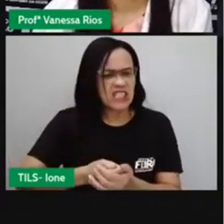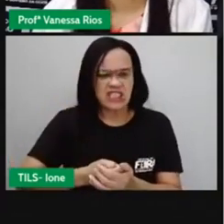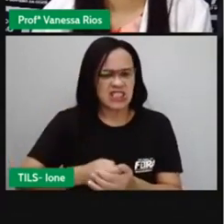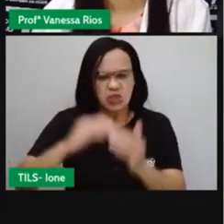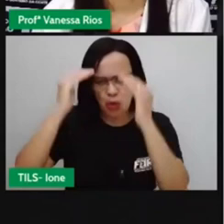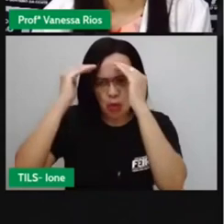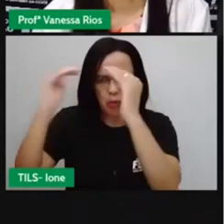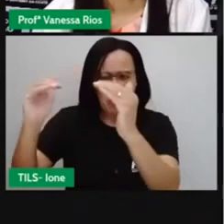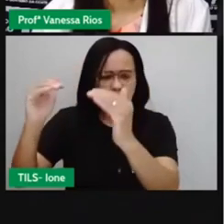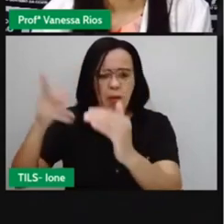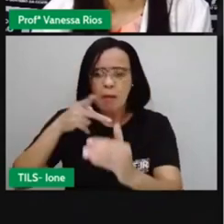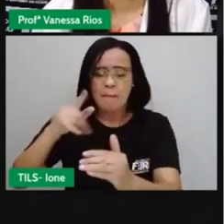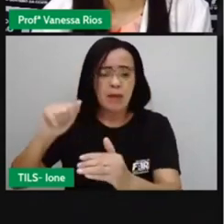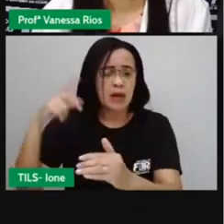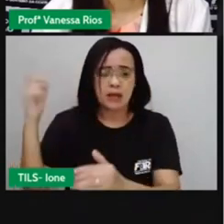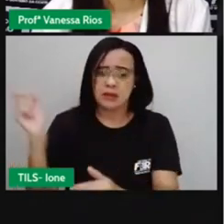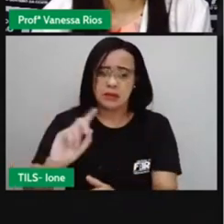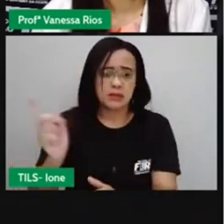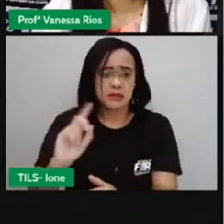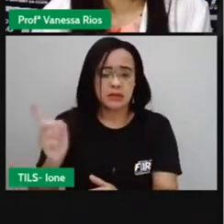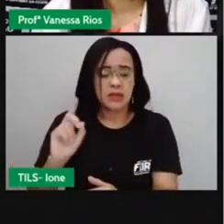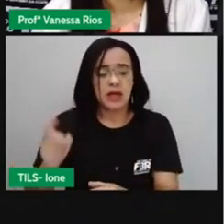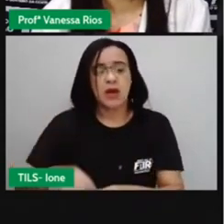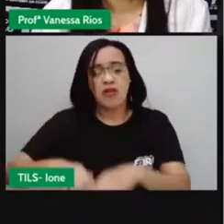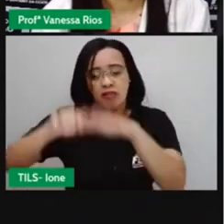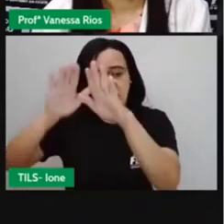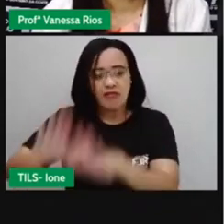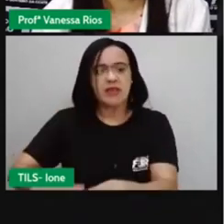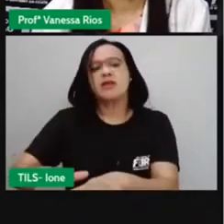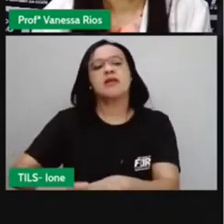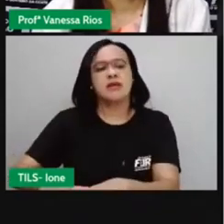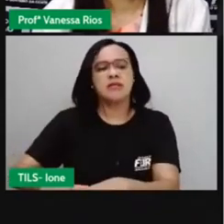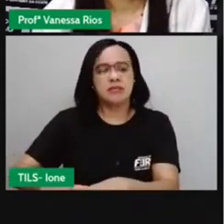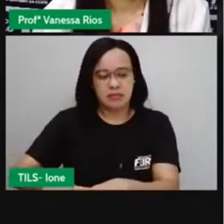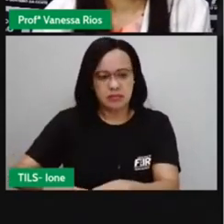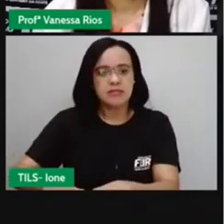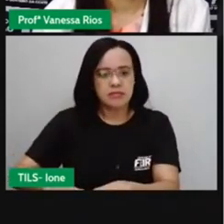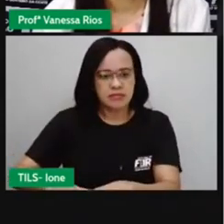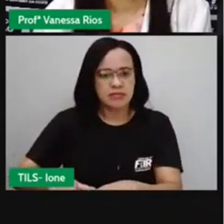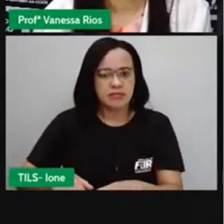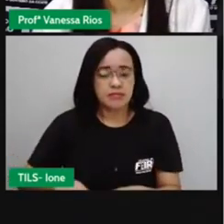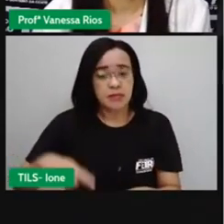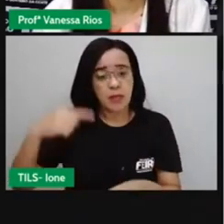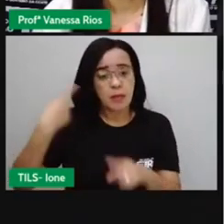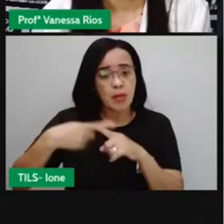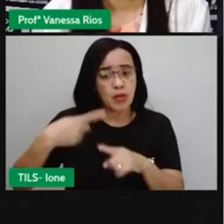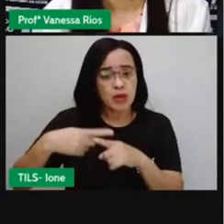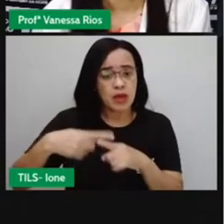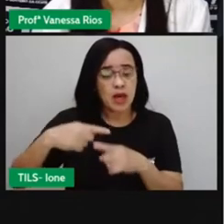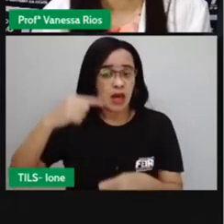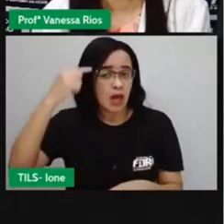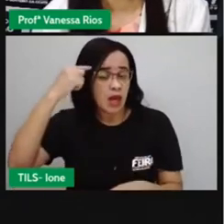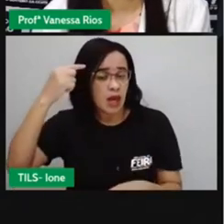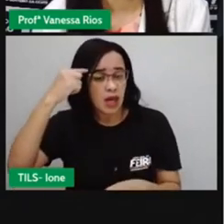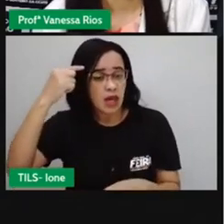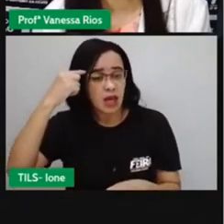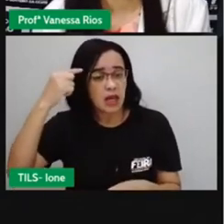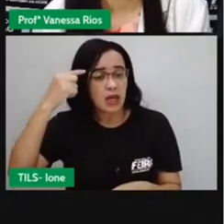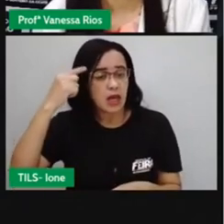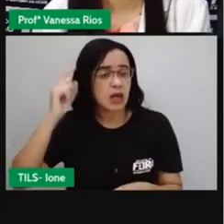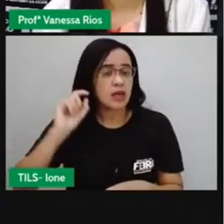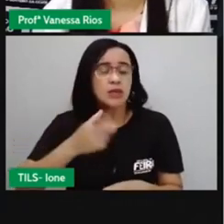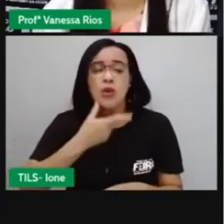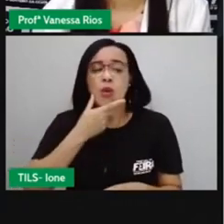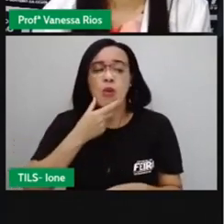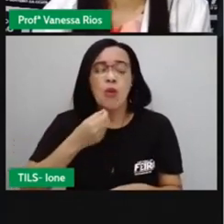a essas ordens. Ele decidiu a não obedecer porque a ideia, né, de Dom João era fazer o processo de